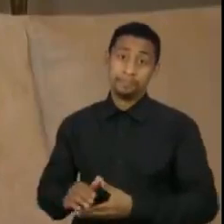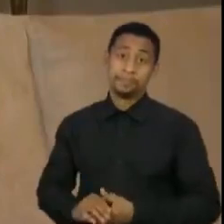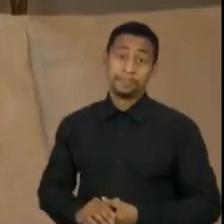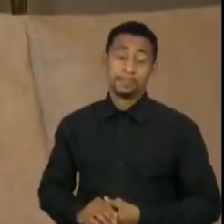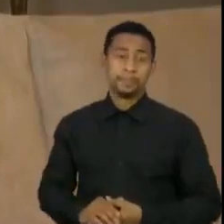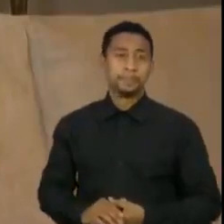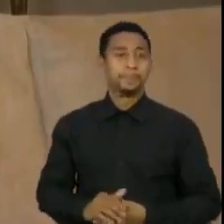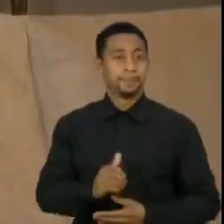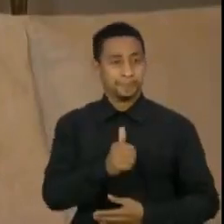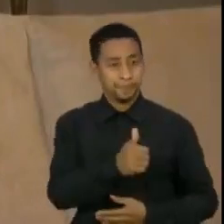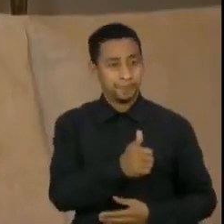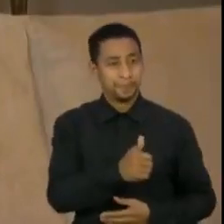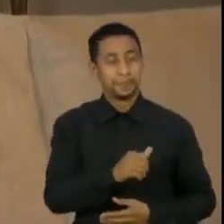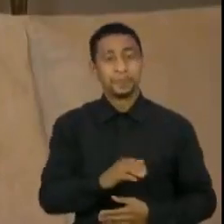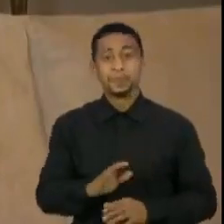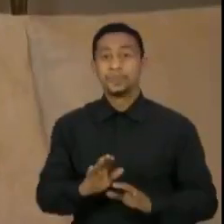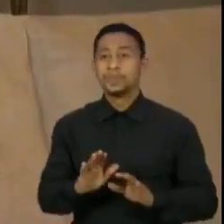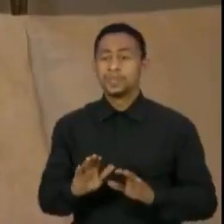Certo. Boris.